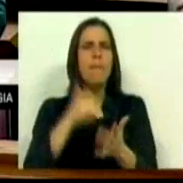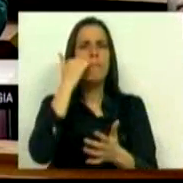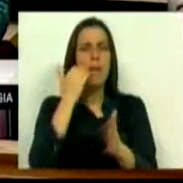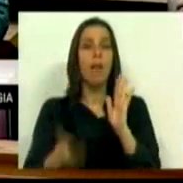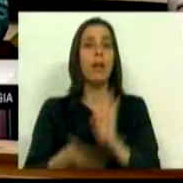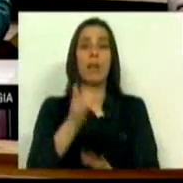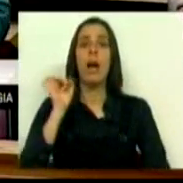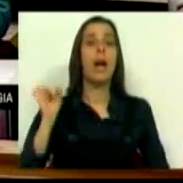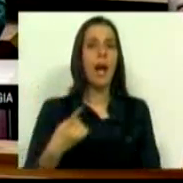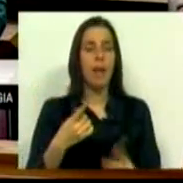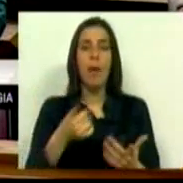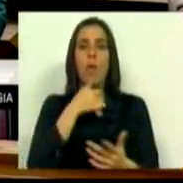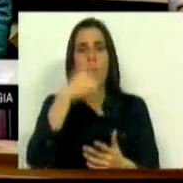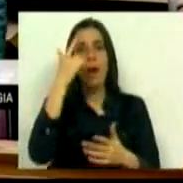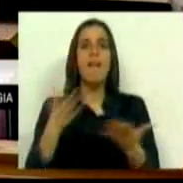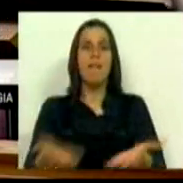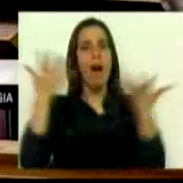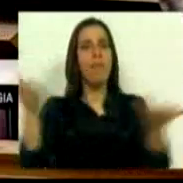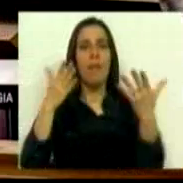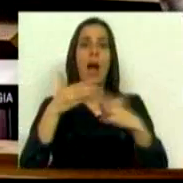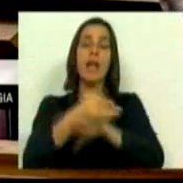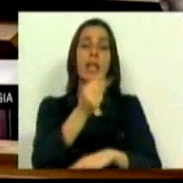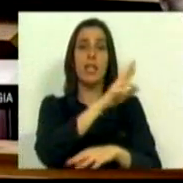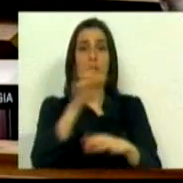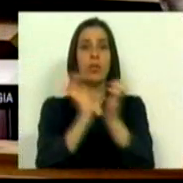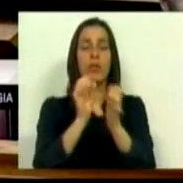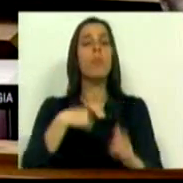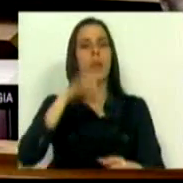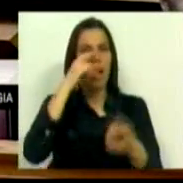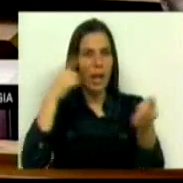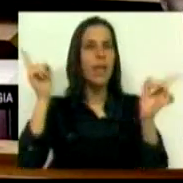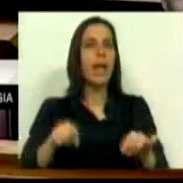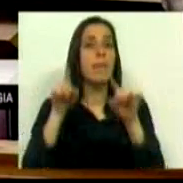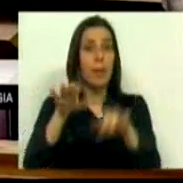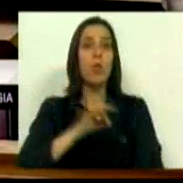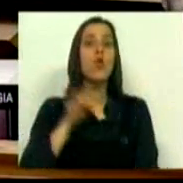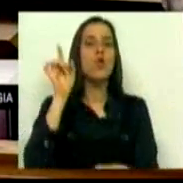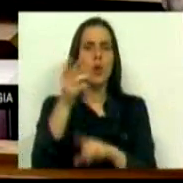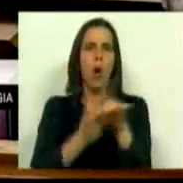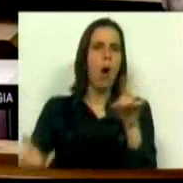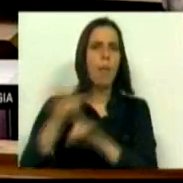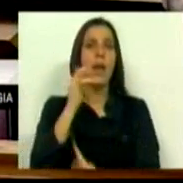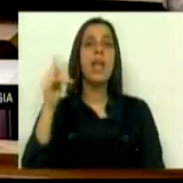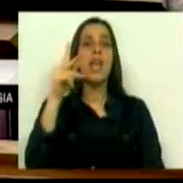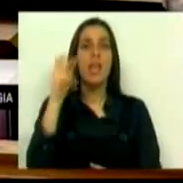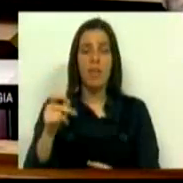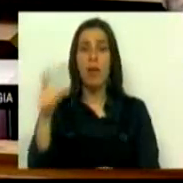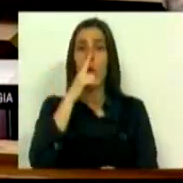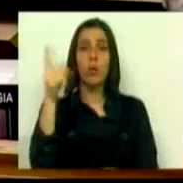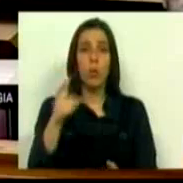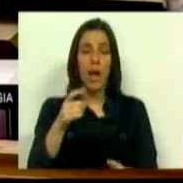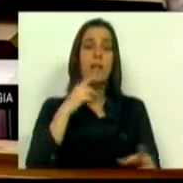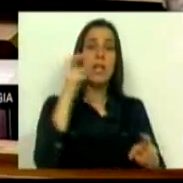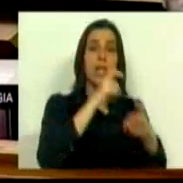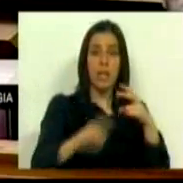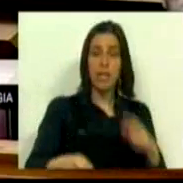rapidamente tenha acesso à tarifa. Porque relembramos, Srs. e Srs. Deputados, os senhores aumentaram o IVA do gás e da